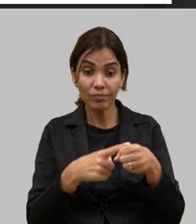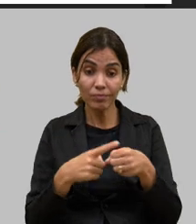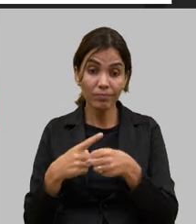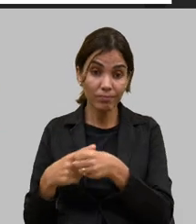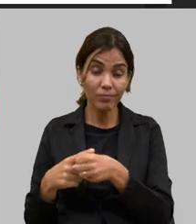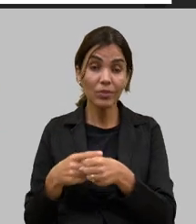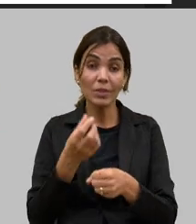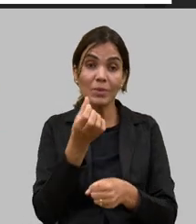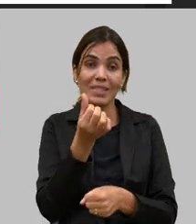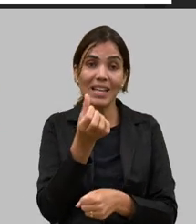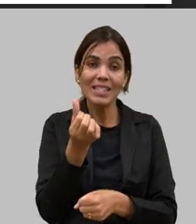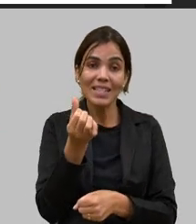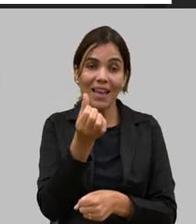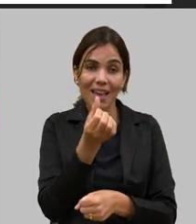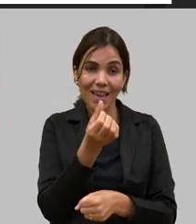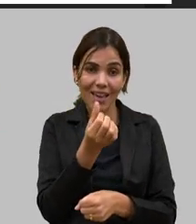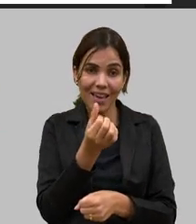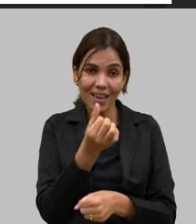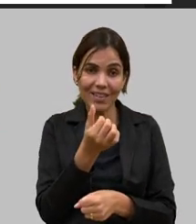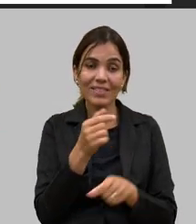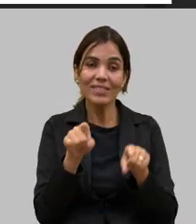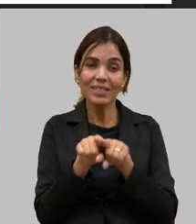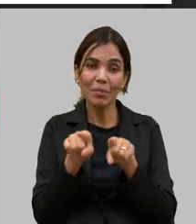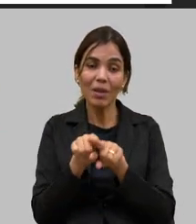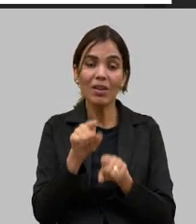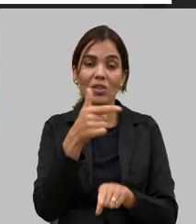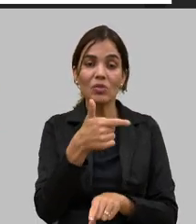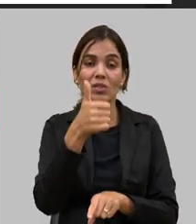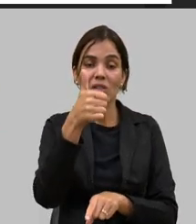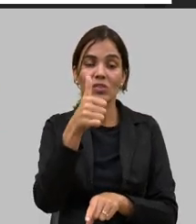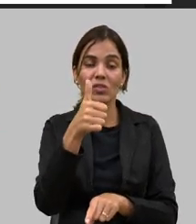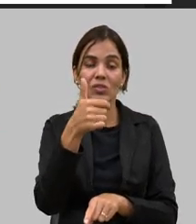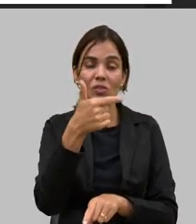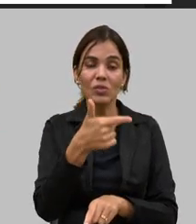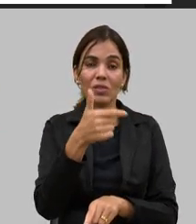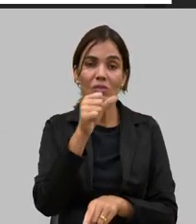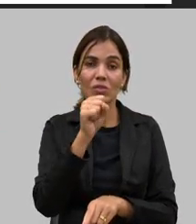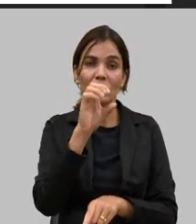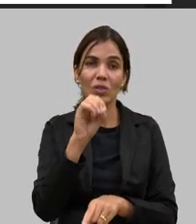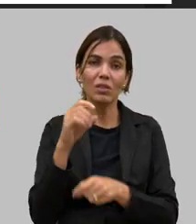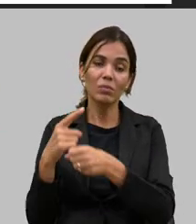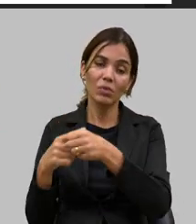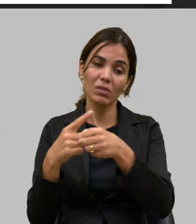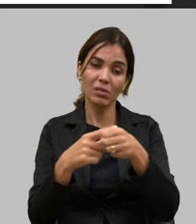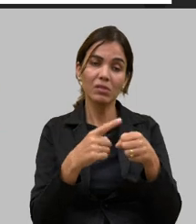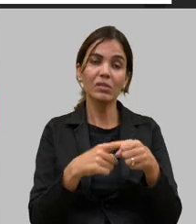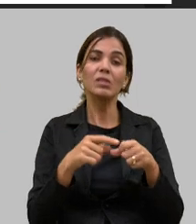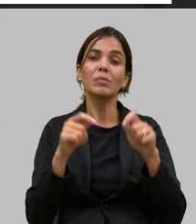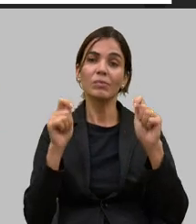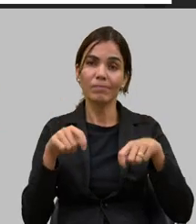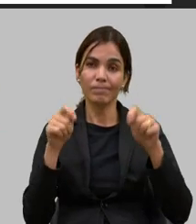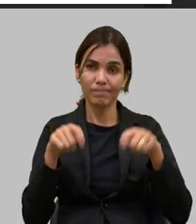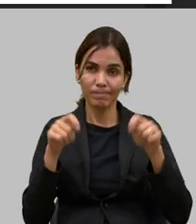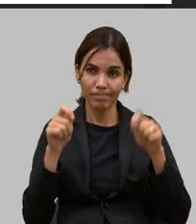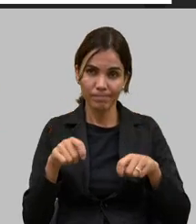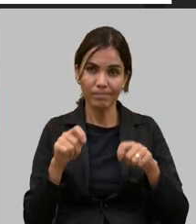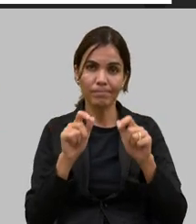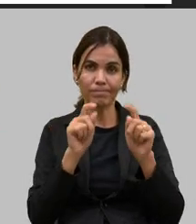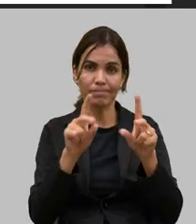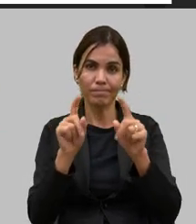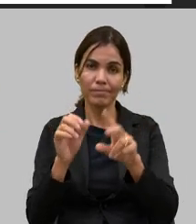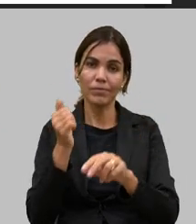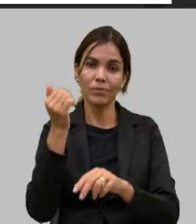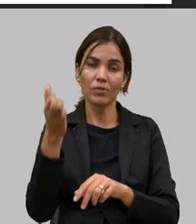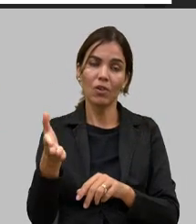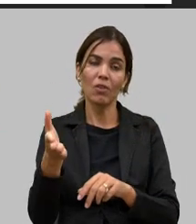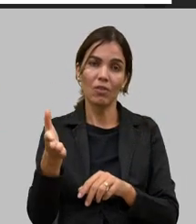e 280 municípios aptos a comercializar seus produtos fora do estado de Minas Gerais isso é um ganho absurdo para